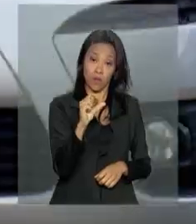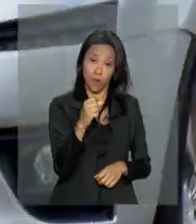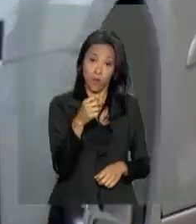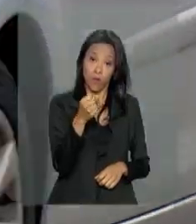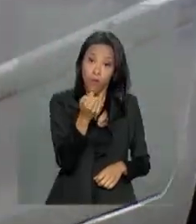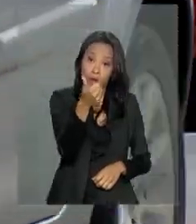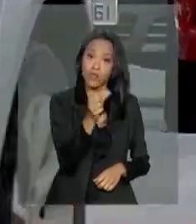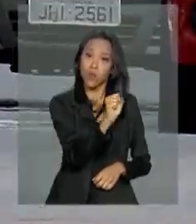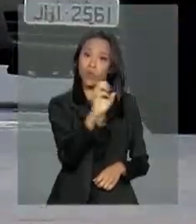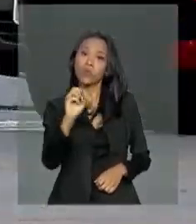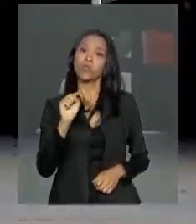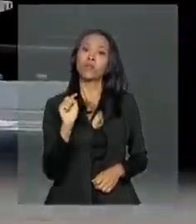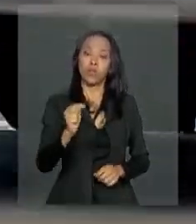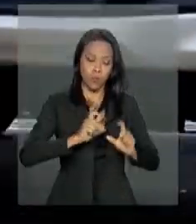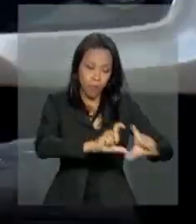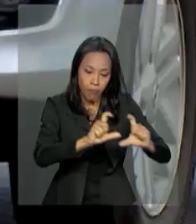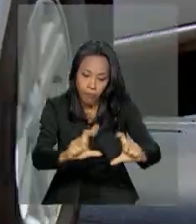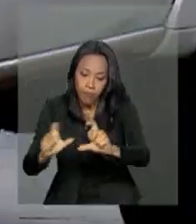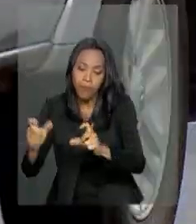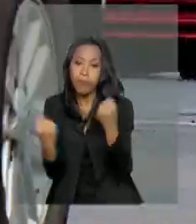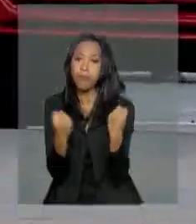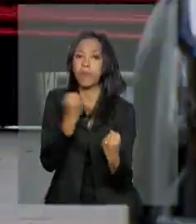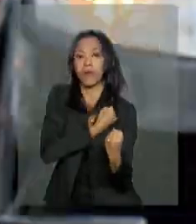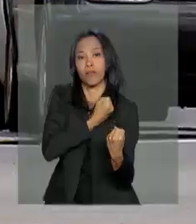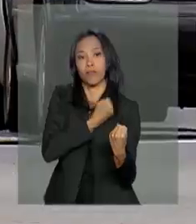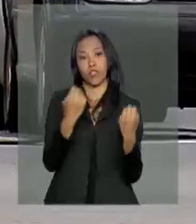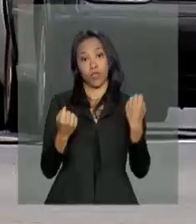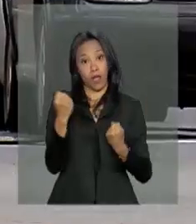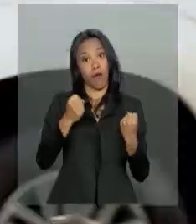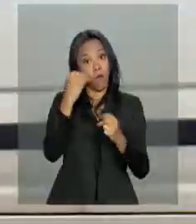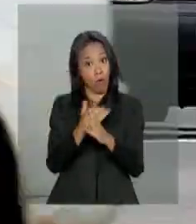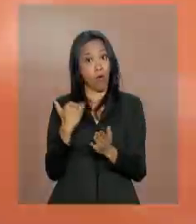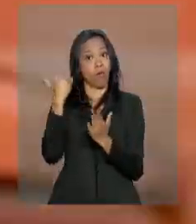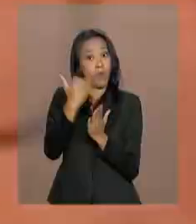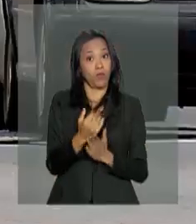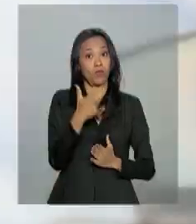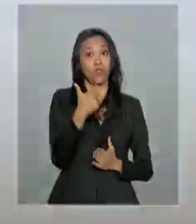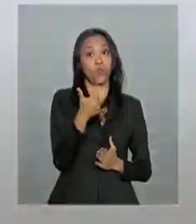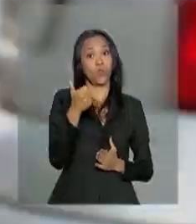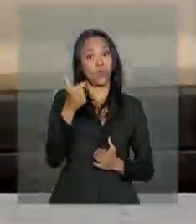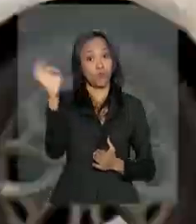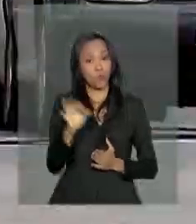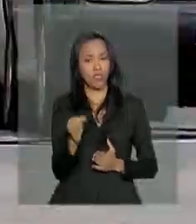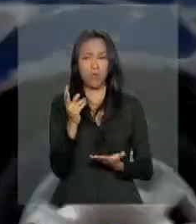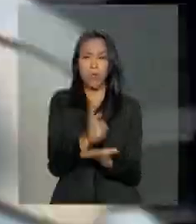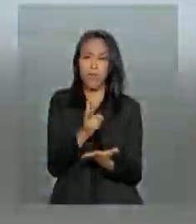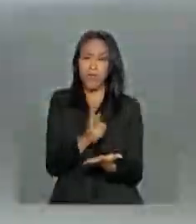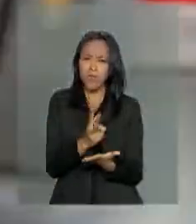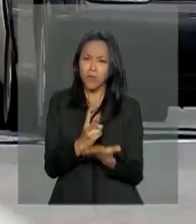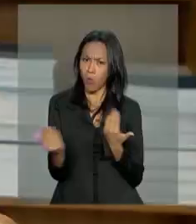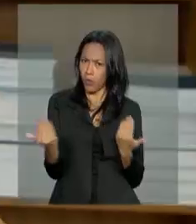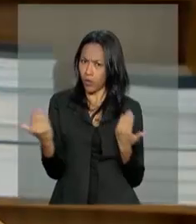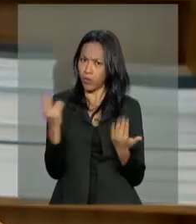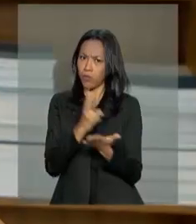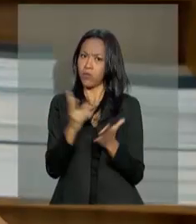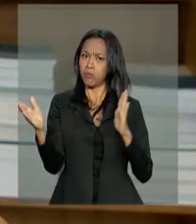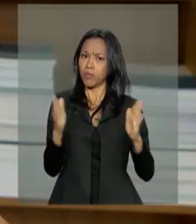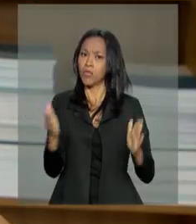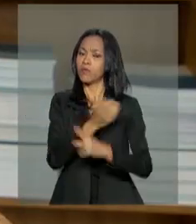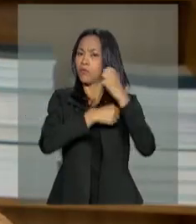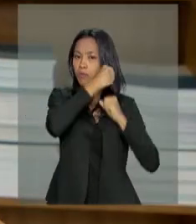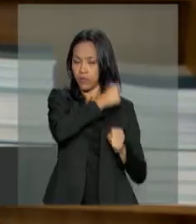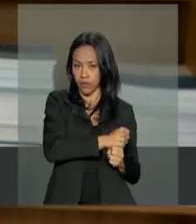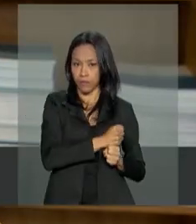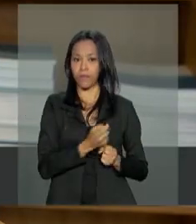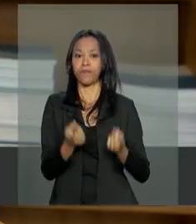de 2018. Uma elevação de 12% em relação ao mesmo período de 2017. O comportamento